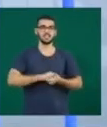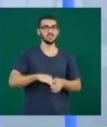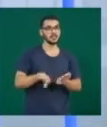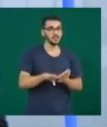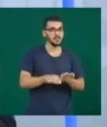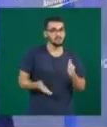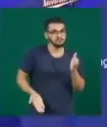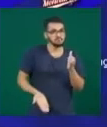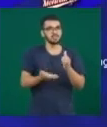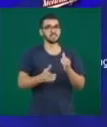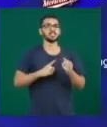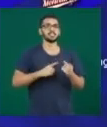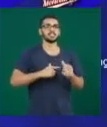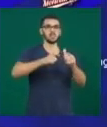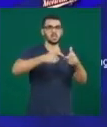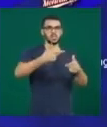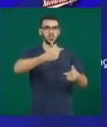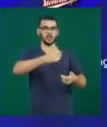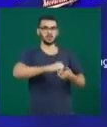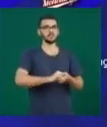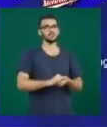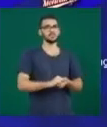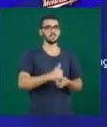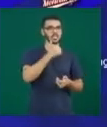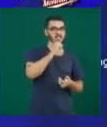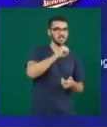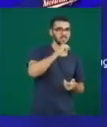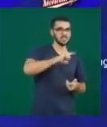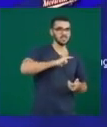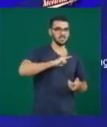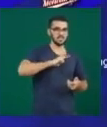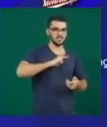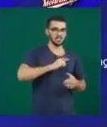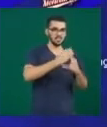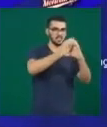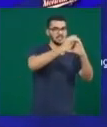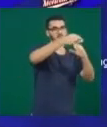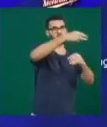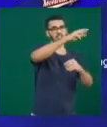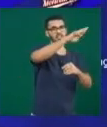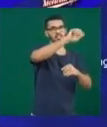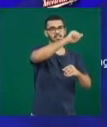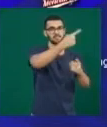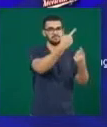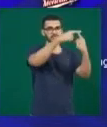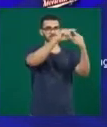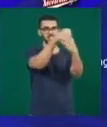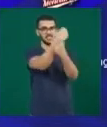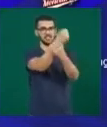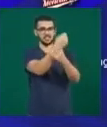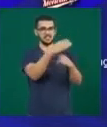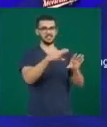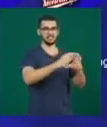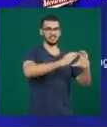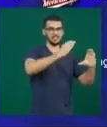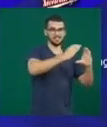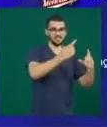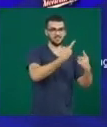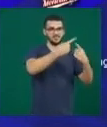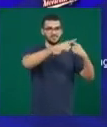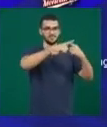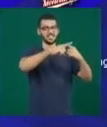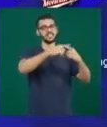ginásio 2. No feminino, a Atlética Monetária joga contra a Visoterapia e a Engenharia de Uberlândia contra a